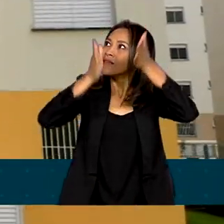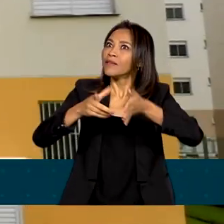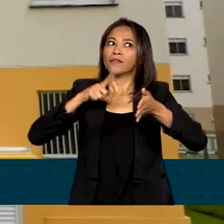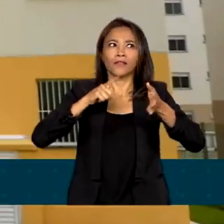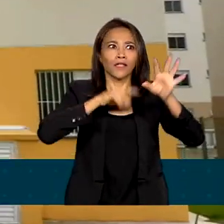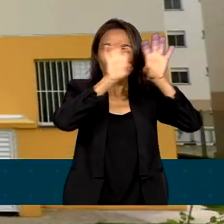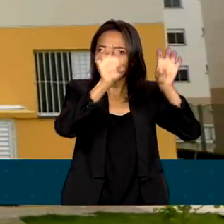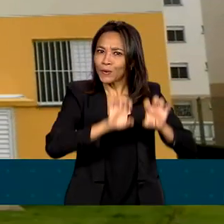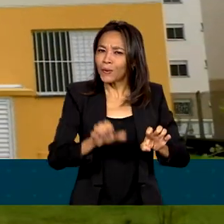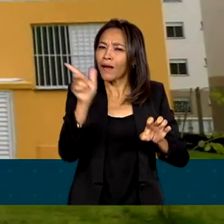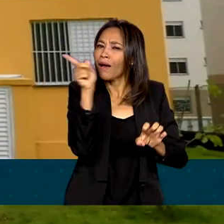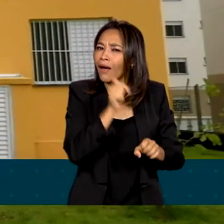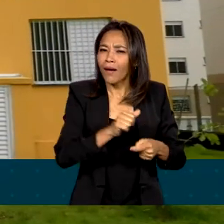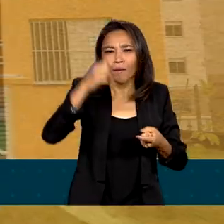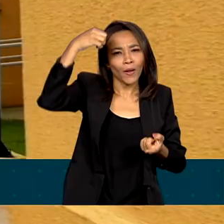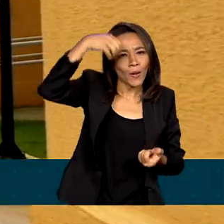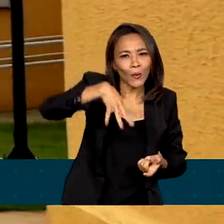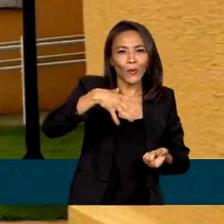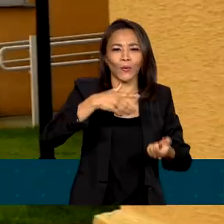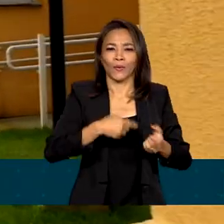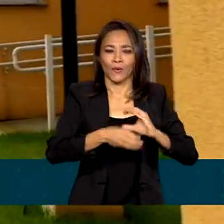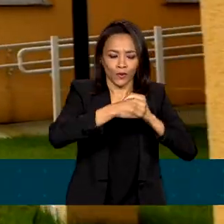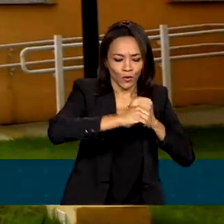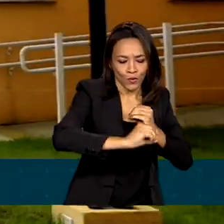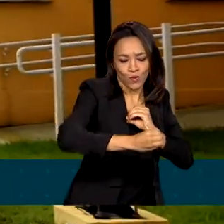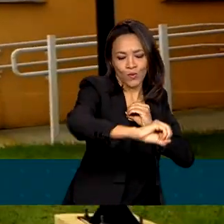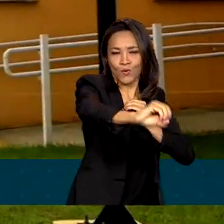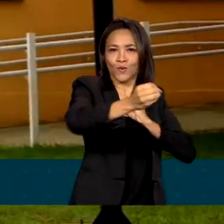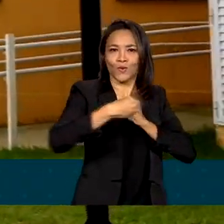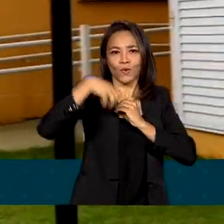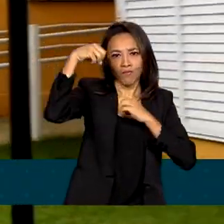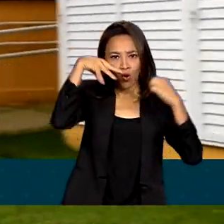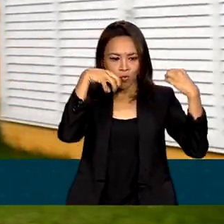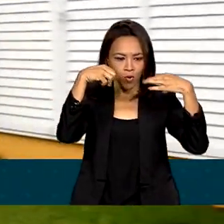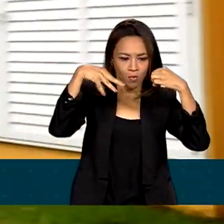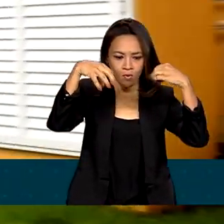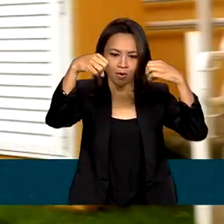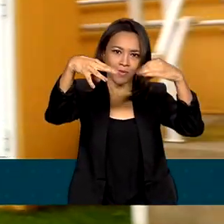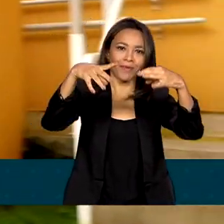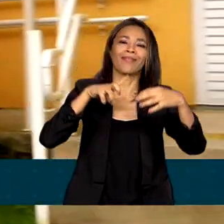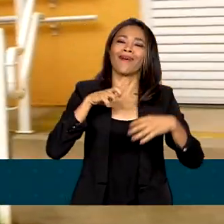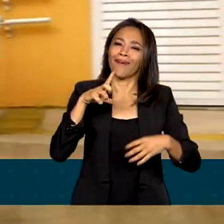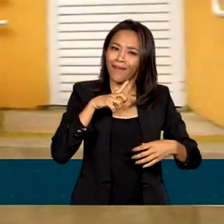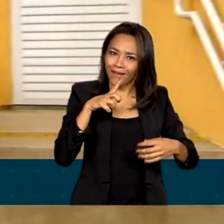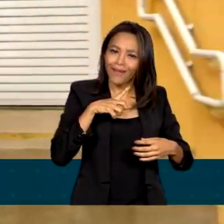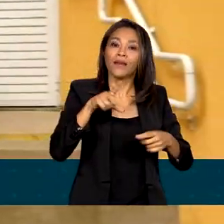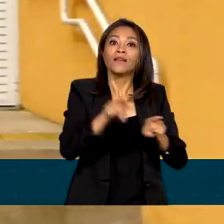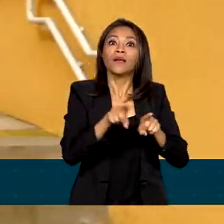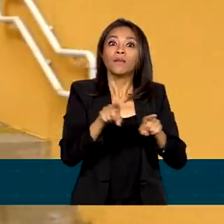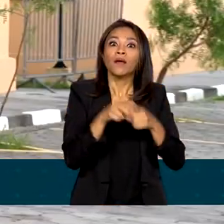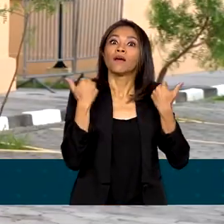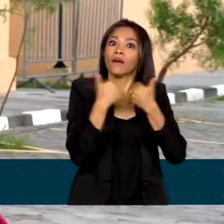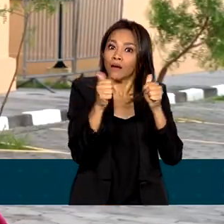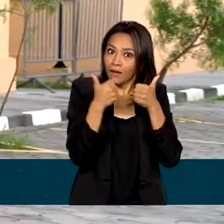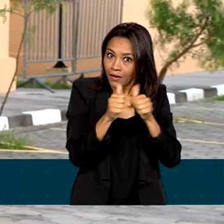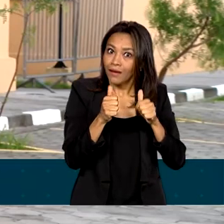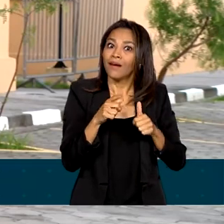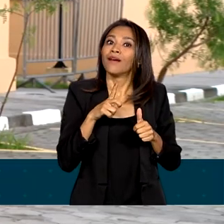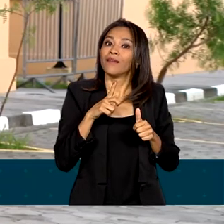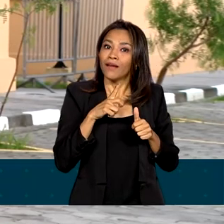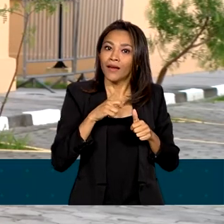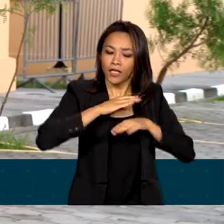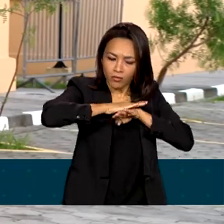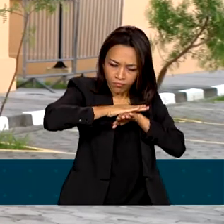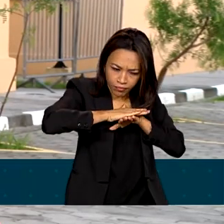estrutura de água, luz, esgoto, drenagem, iluminação pública e também transporte público e